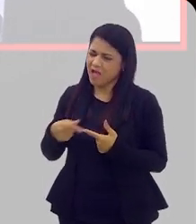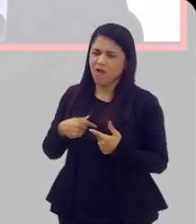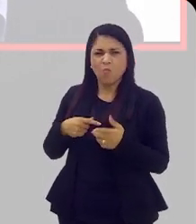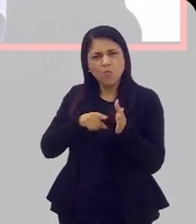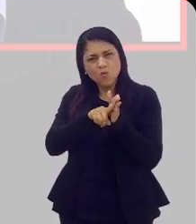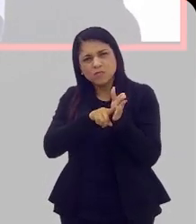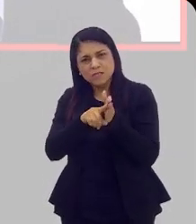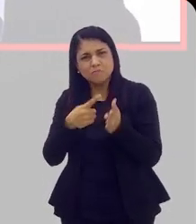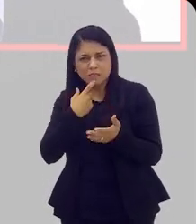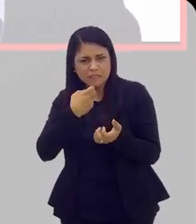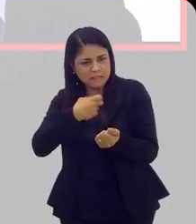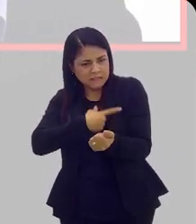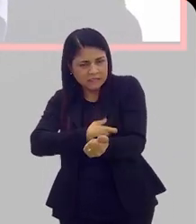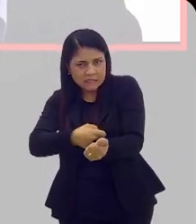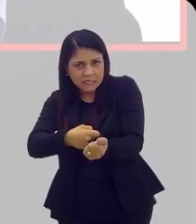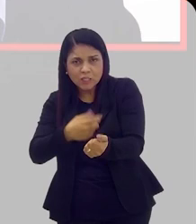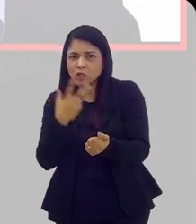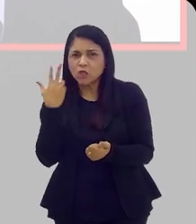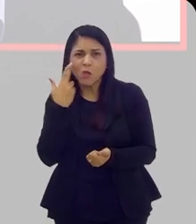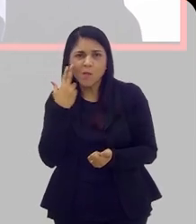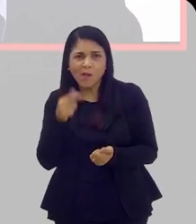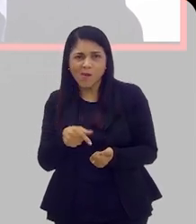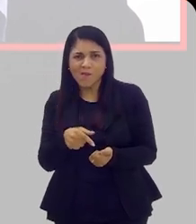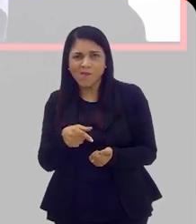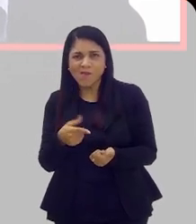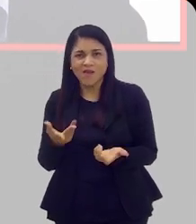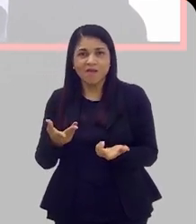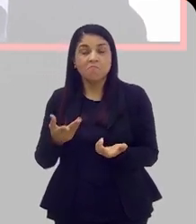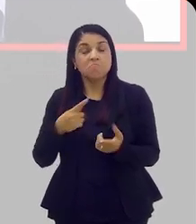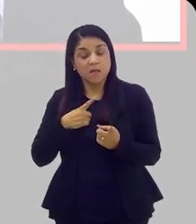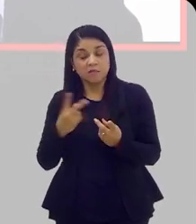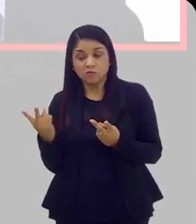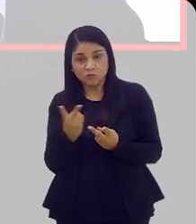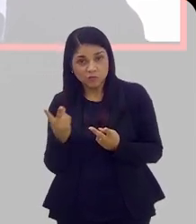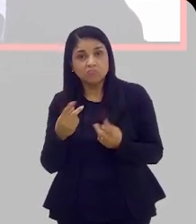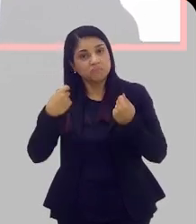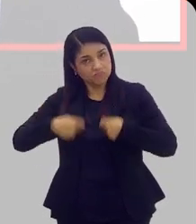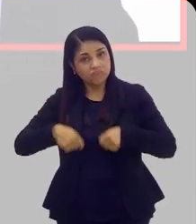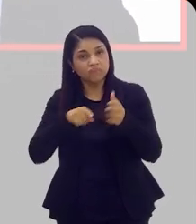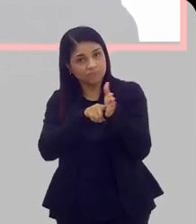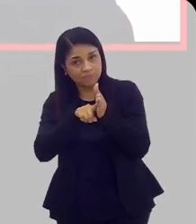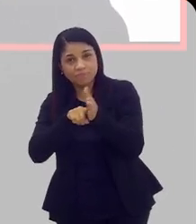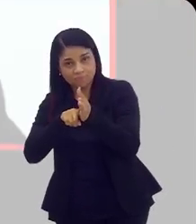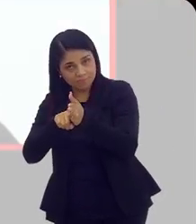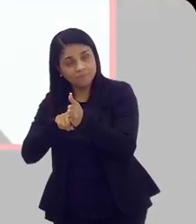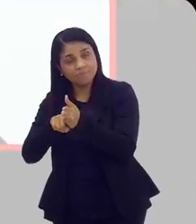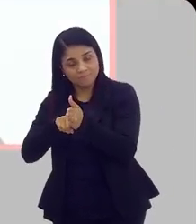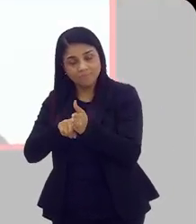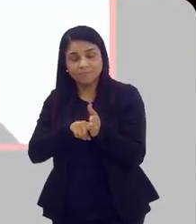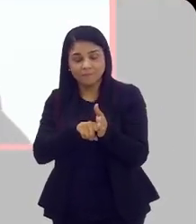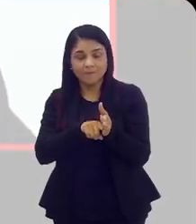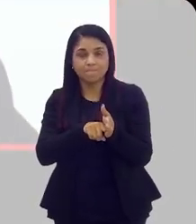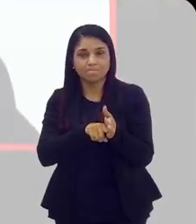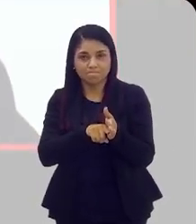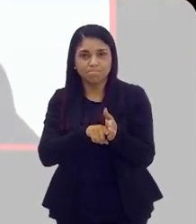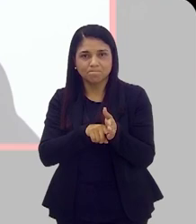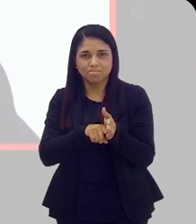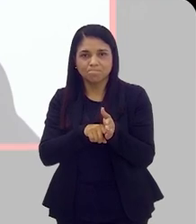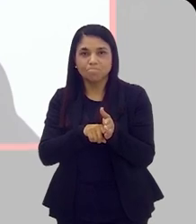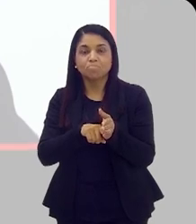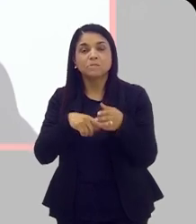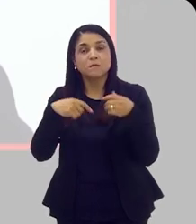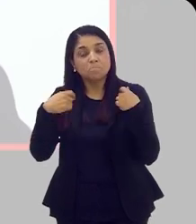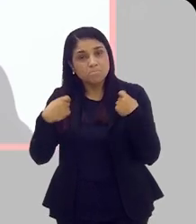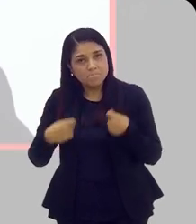seu exame tá normal. Mas no exame do toque, a gente acha nódulos na próstata que são sugestivos. E o contrário também é verdadeiro,